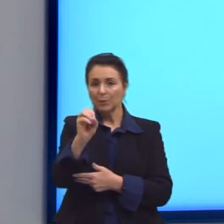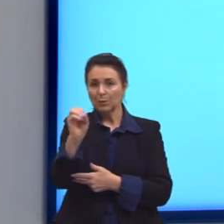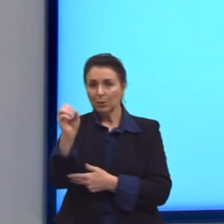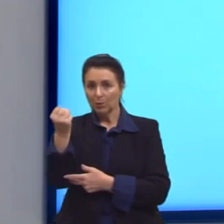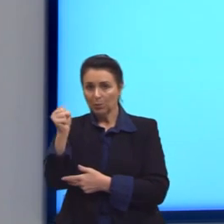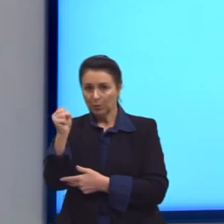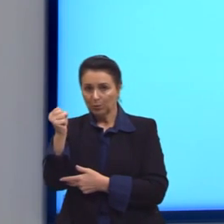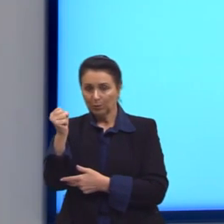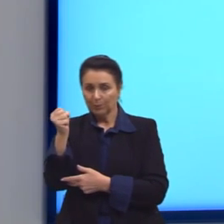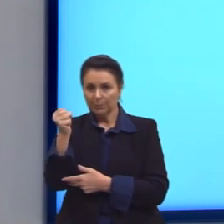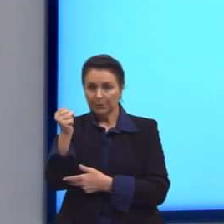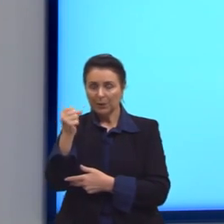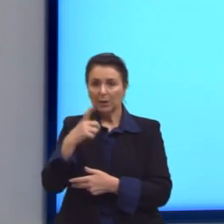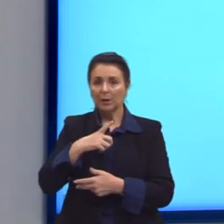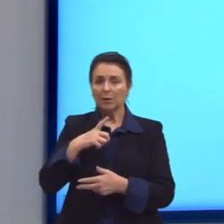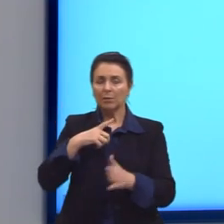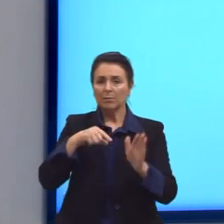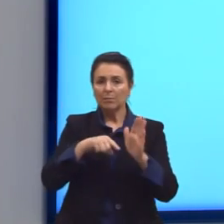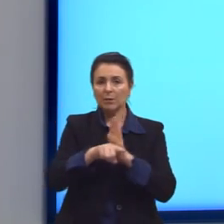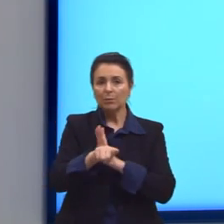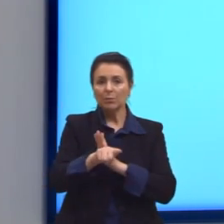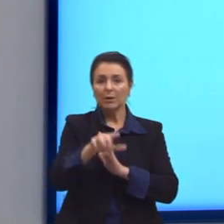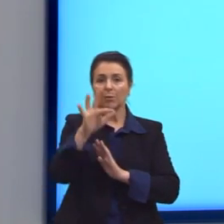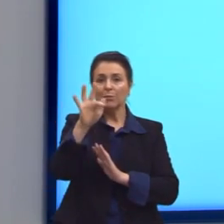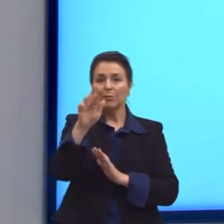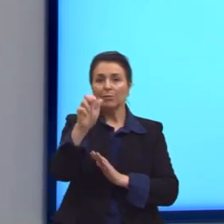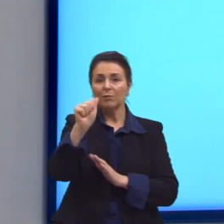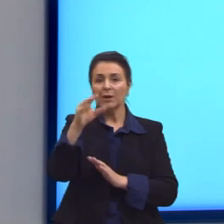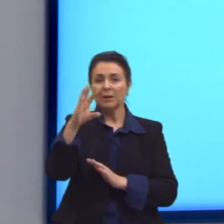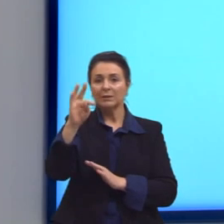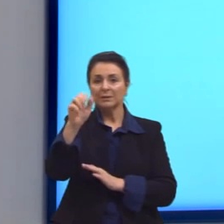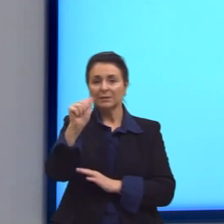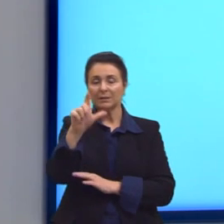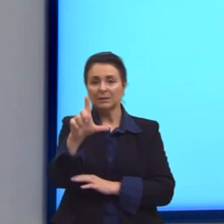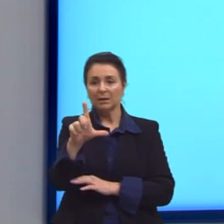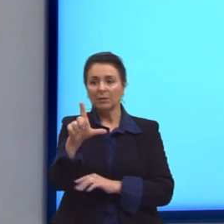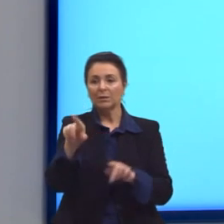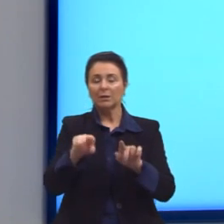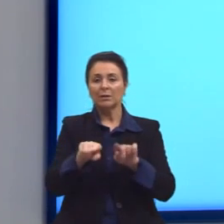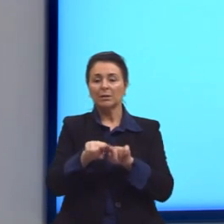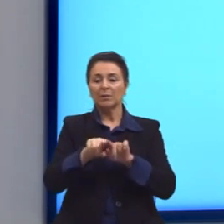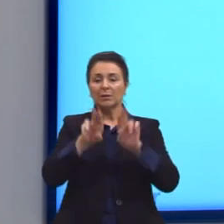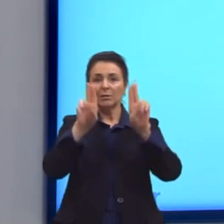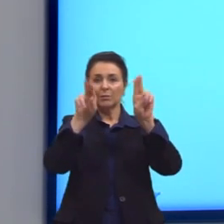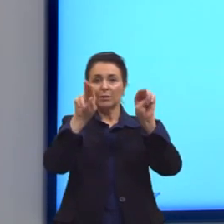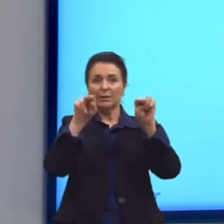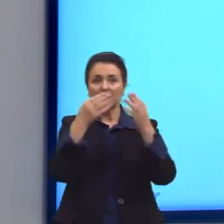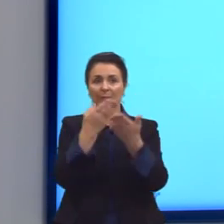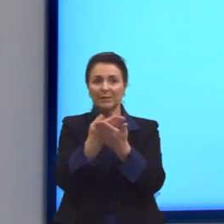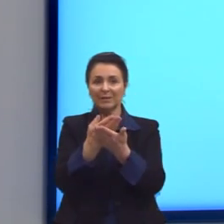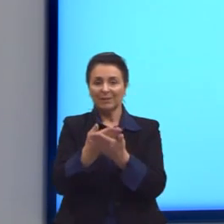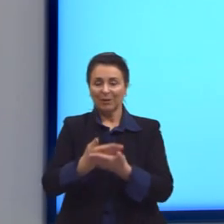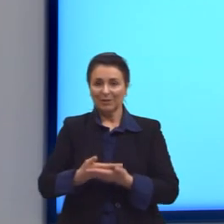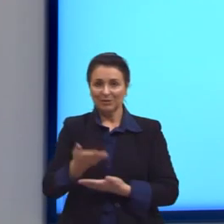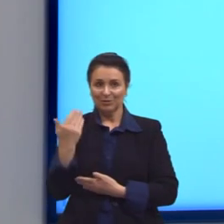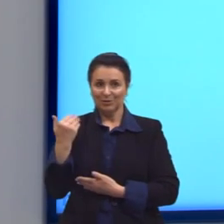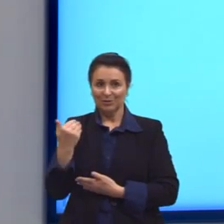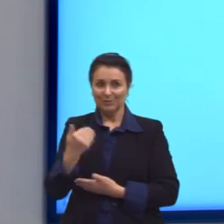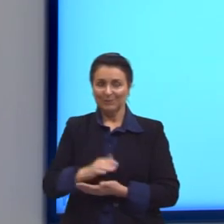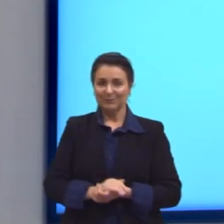traz justamente essa questão de fractal, que também foi tema das aulas anteriores.